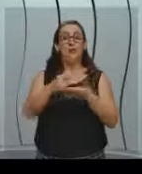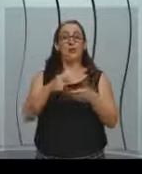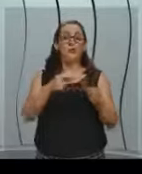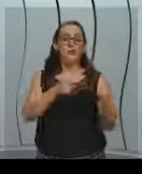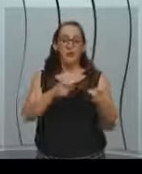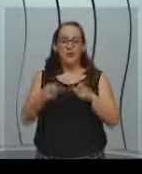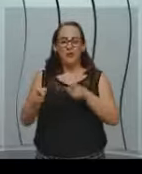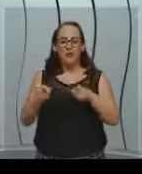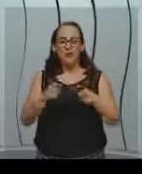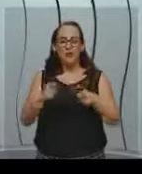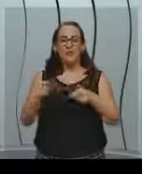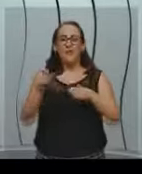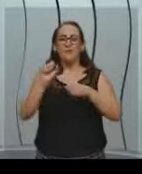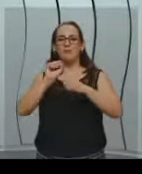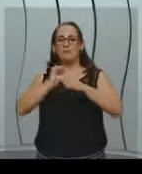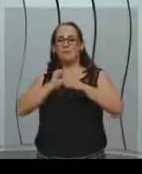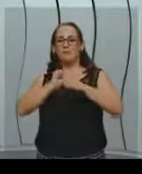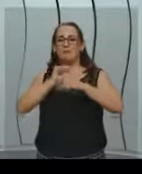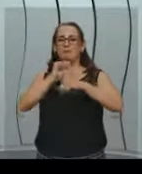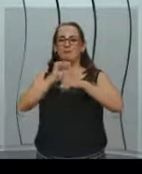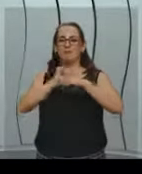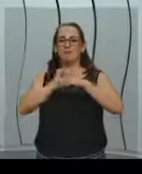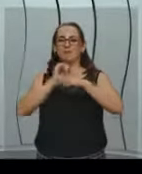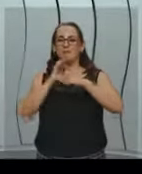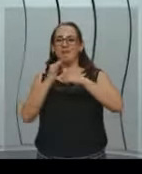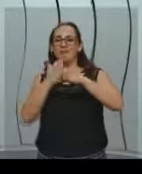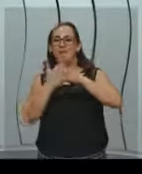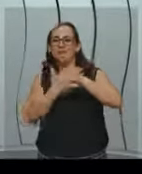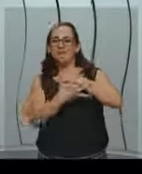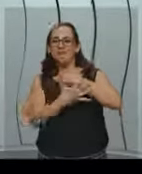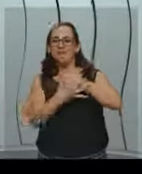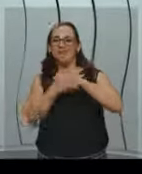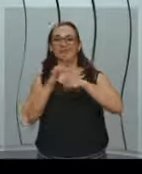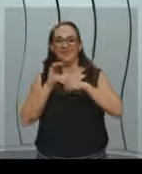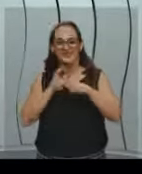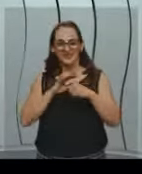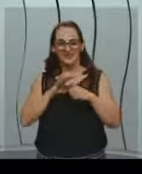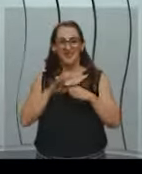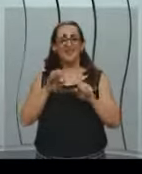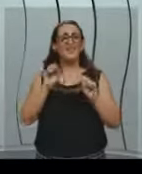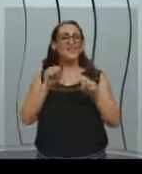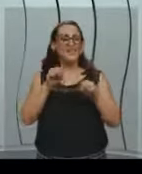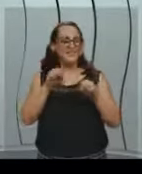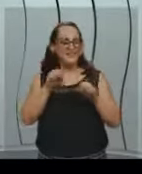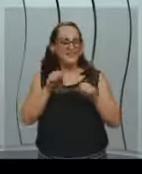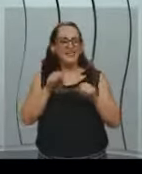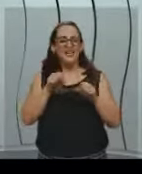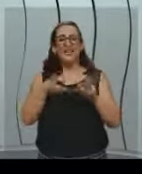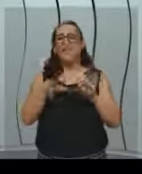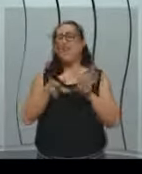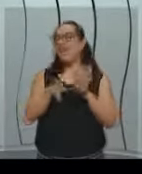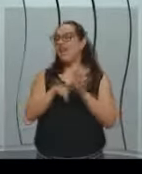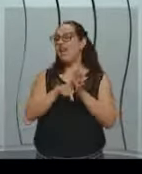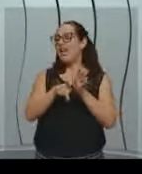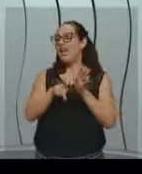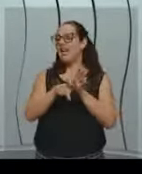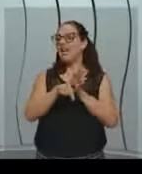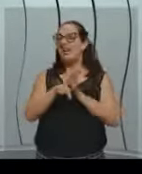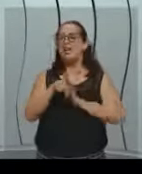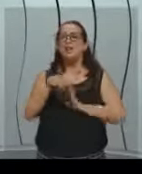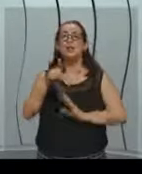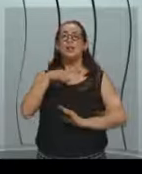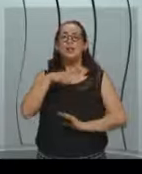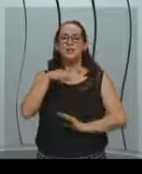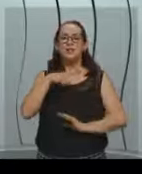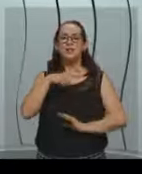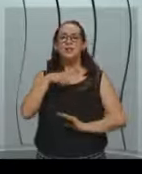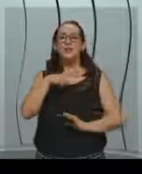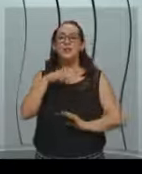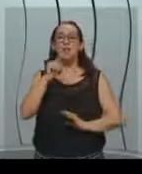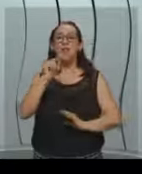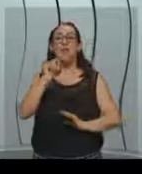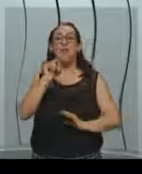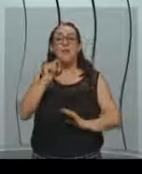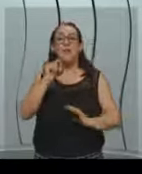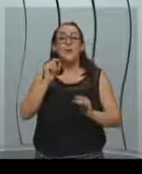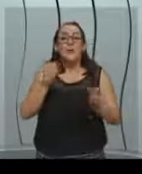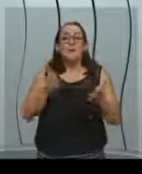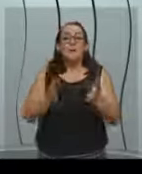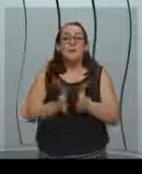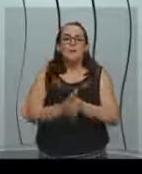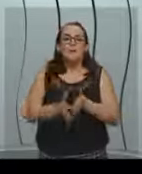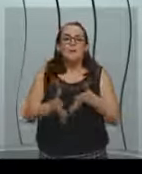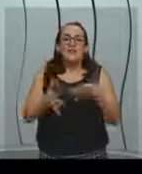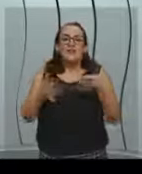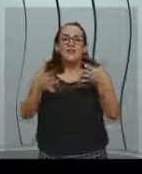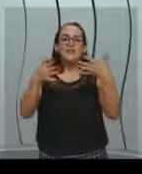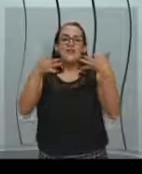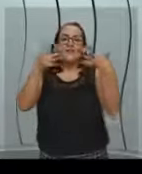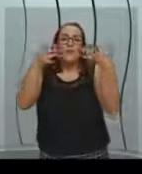mundo ligado nas lives, nos programas, ela é um recurso maravilhoso que apareceu aí para a gente